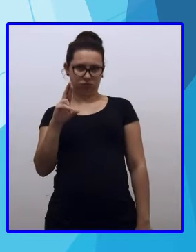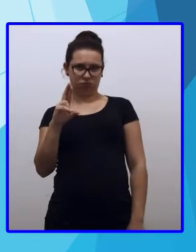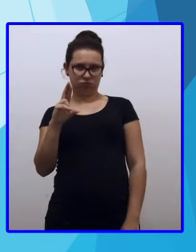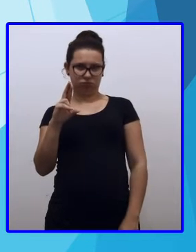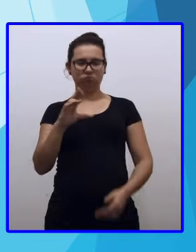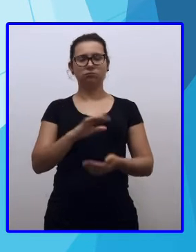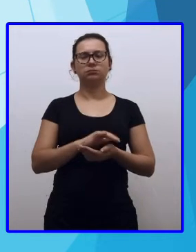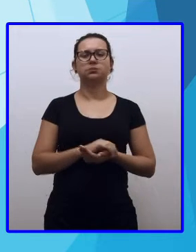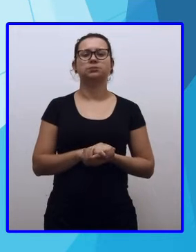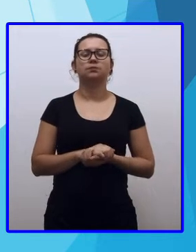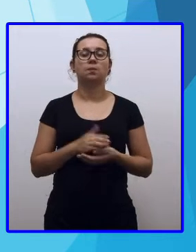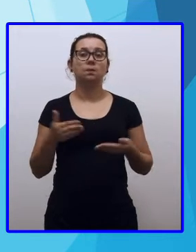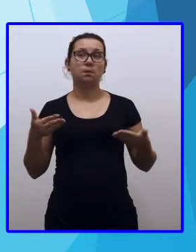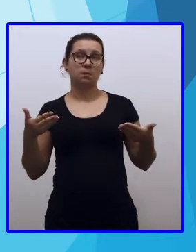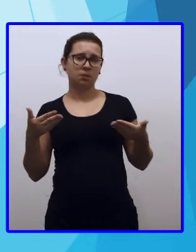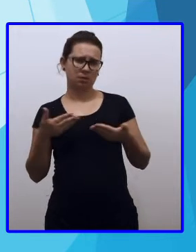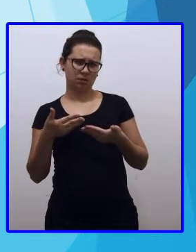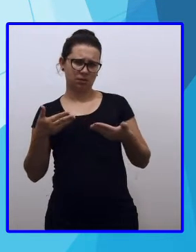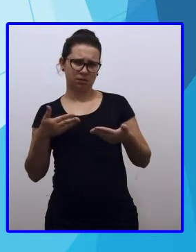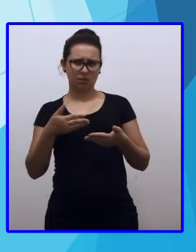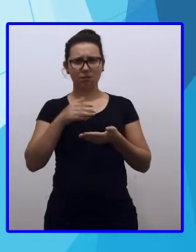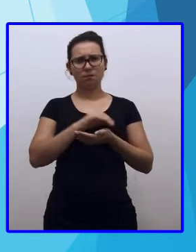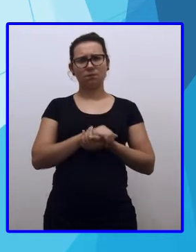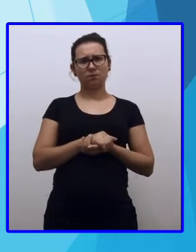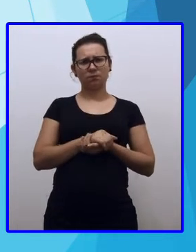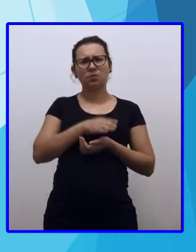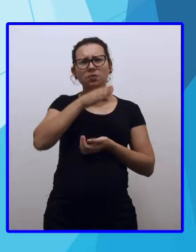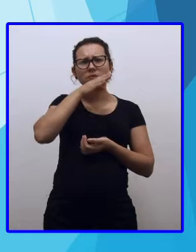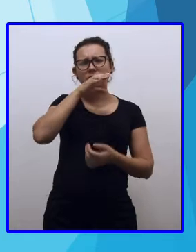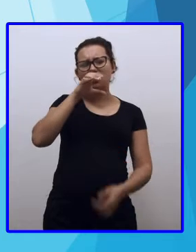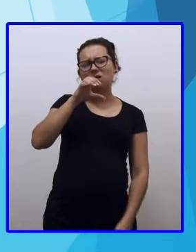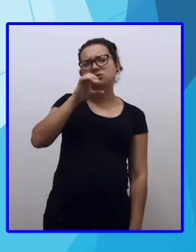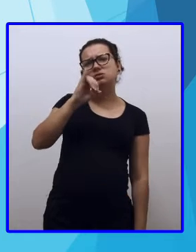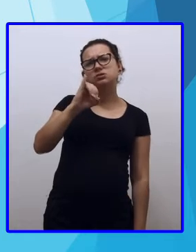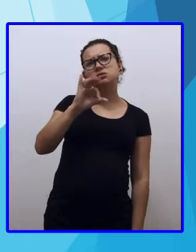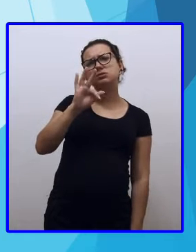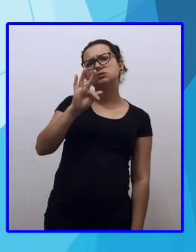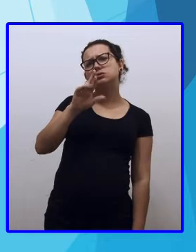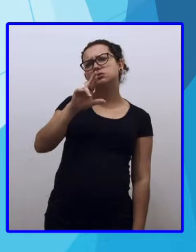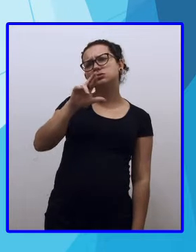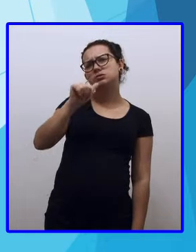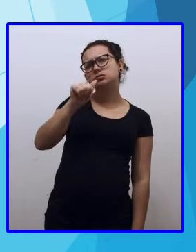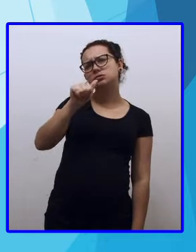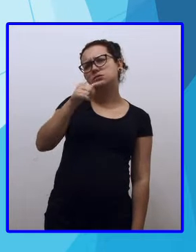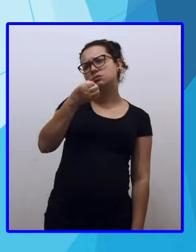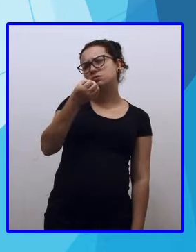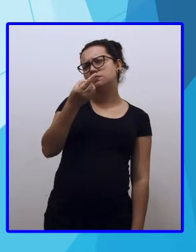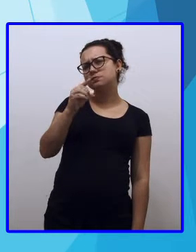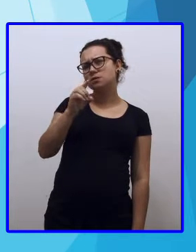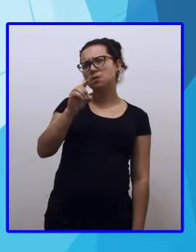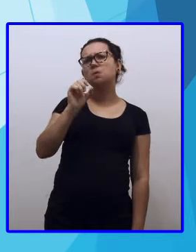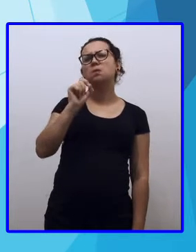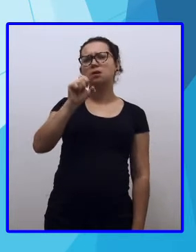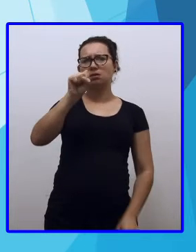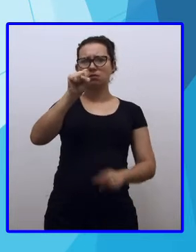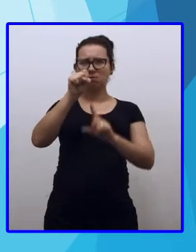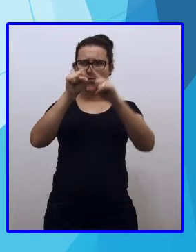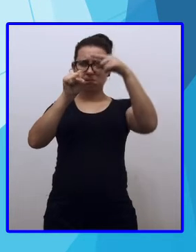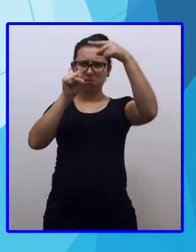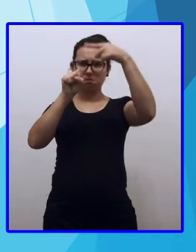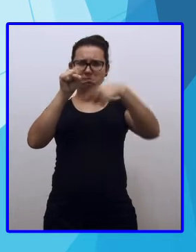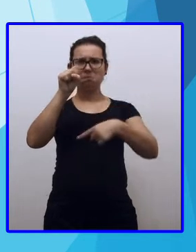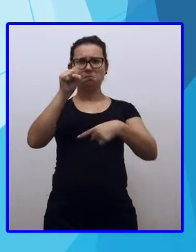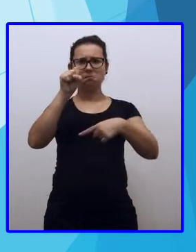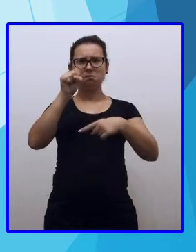Agora, o cifrão é o símbolo universal de dinheiro. Em qualquer